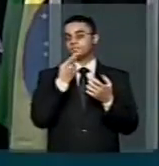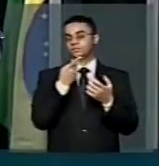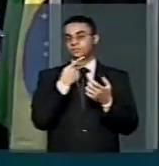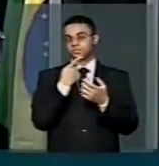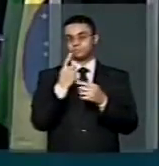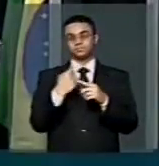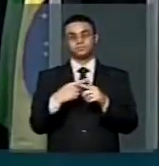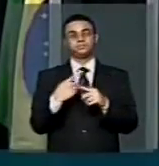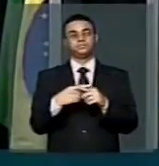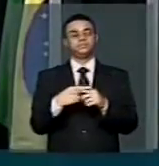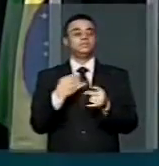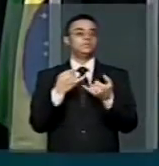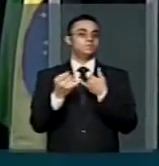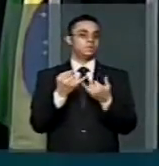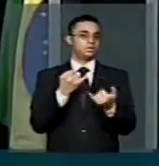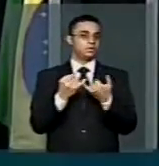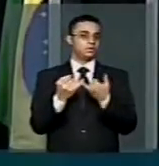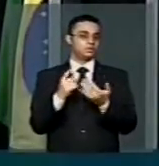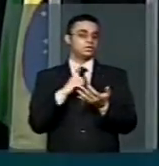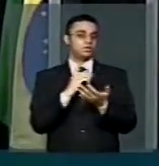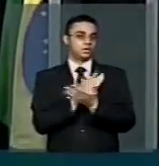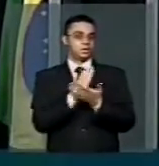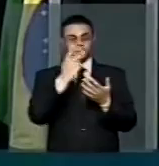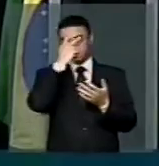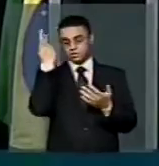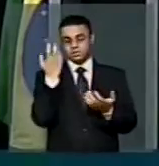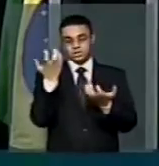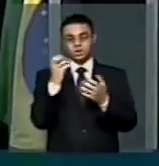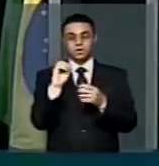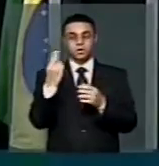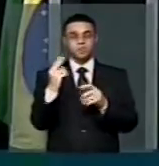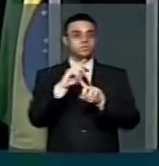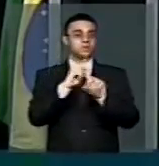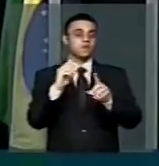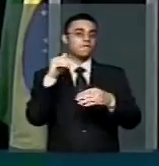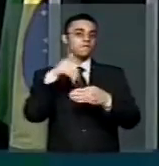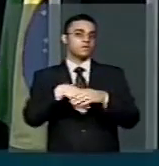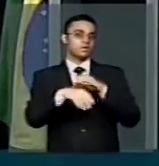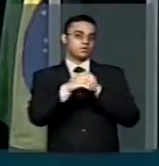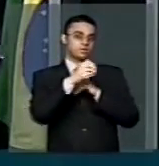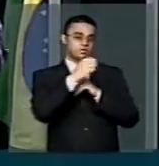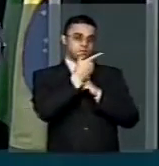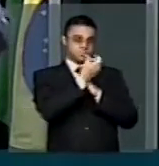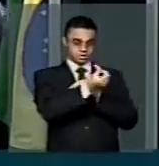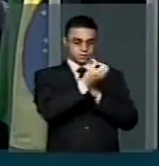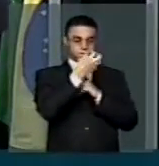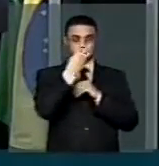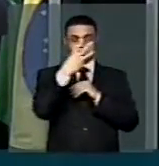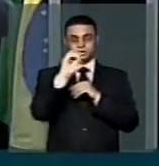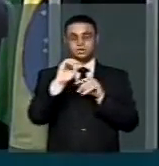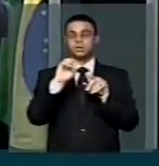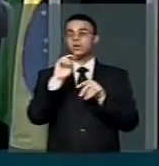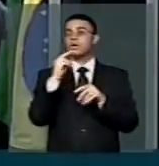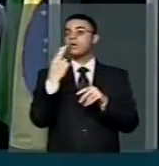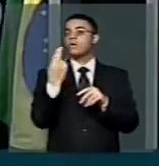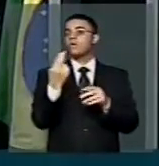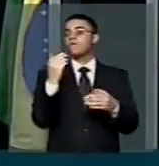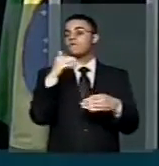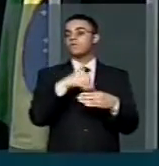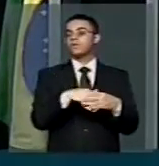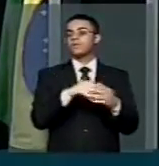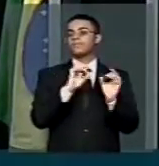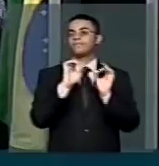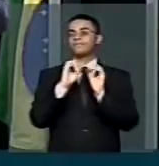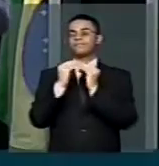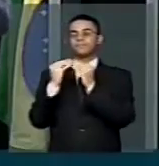porque parece-me que há aqueles que querem ou não votar a 630 ou votar derrotando o texto do Senado,